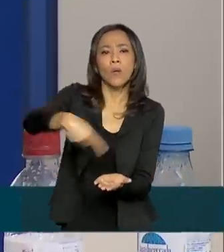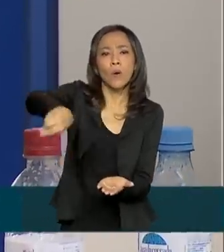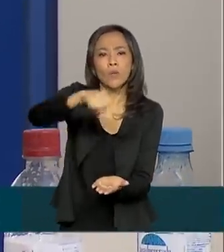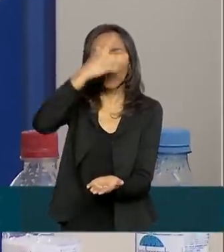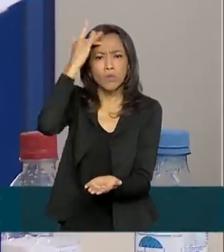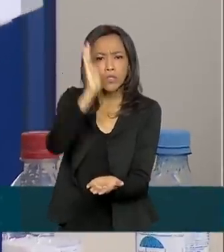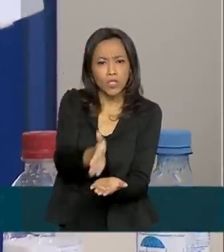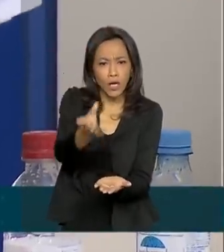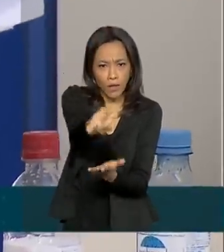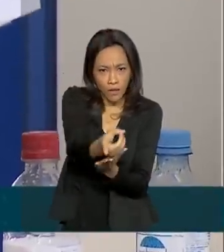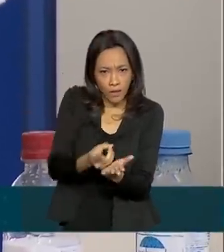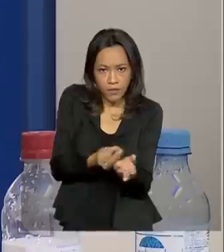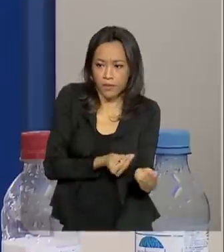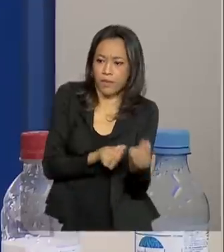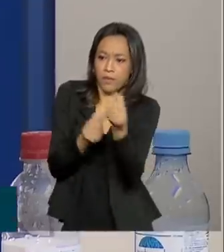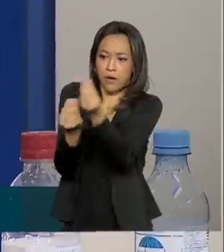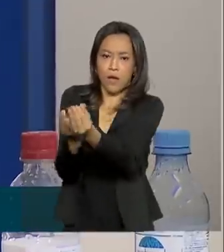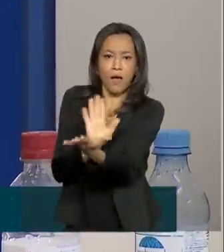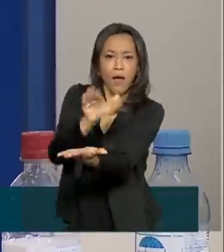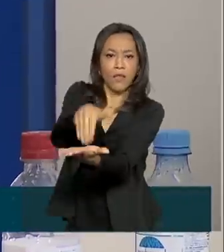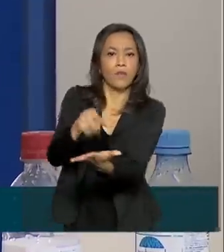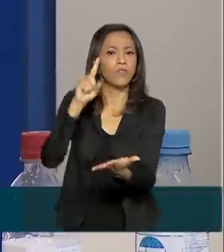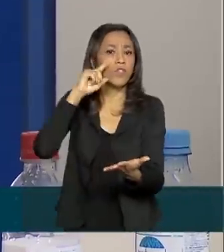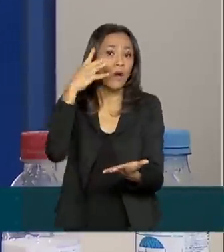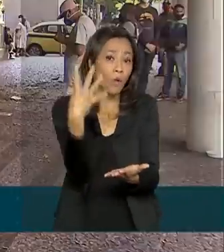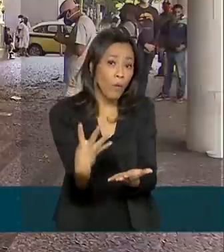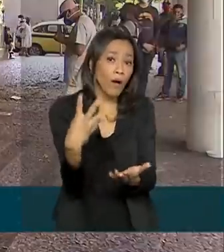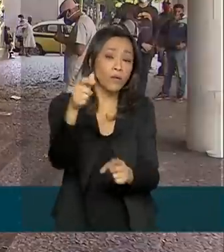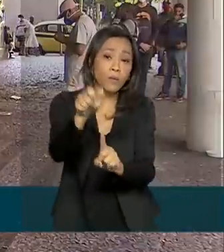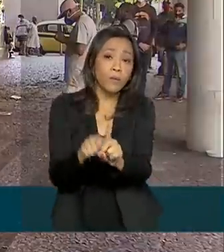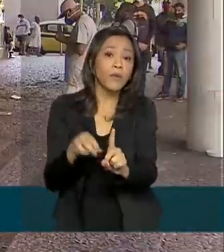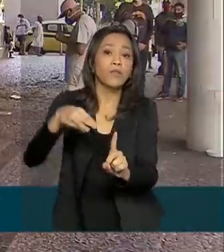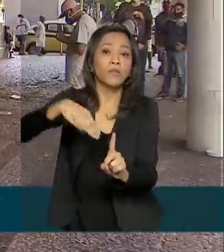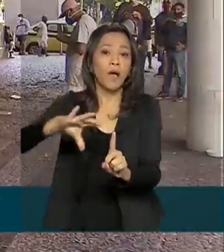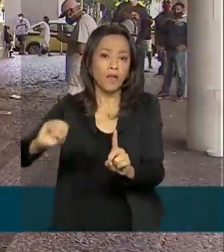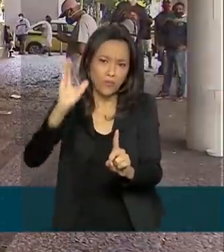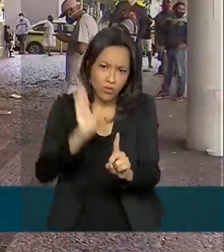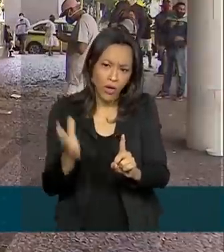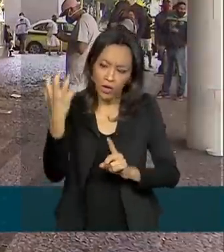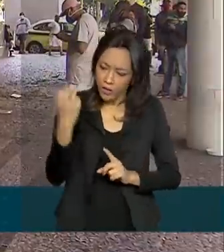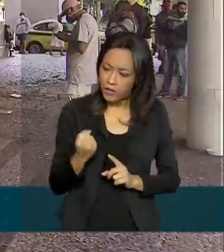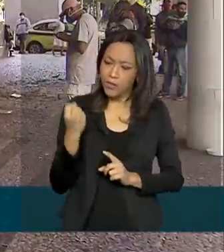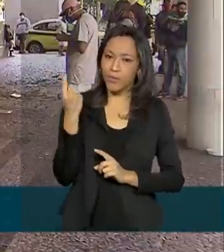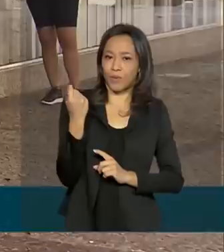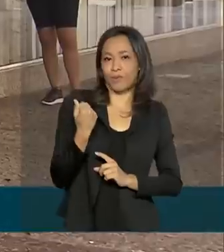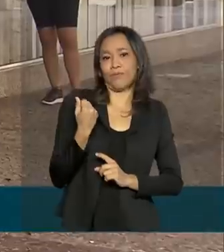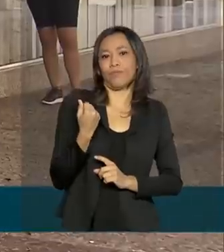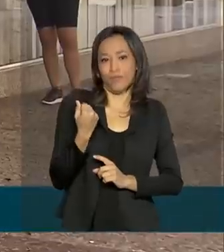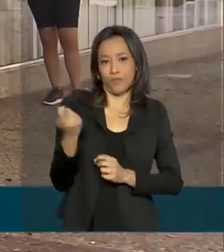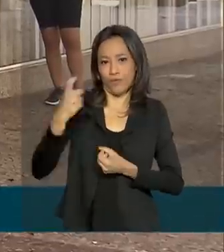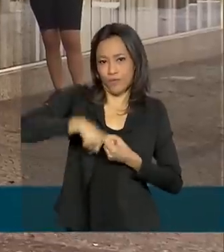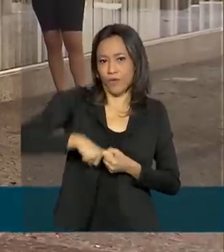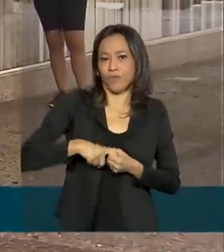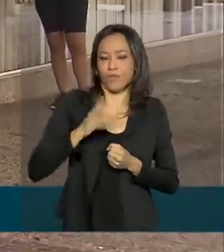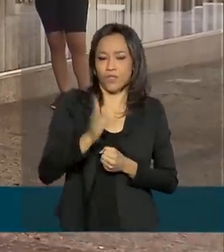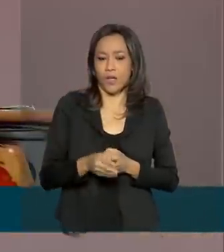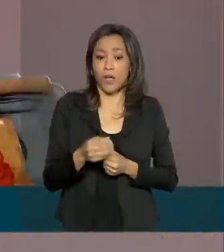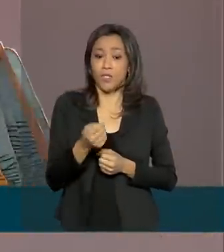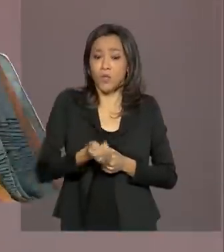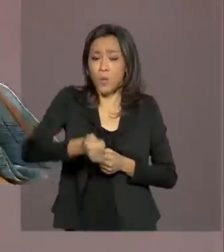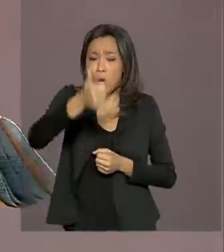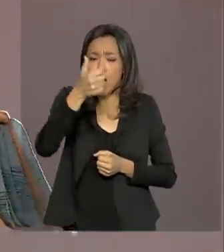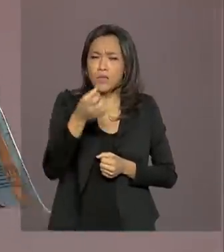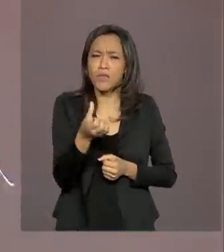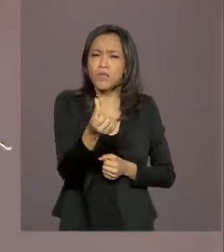declaração até 4 de março receberão a restituição. O crédito bancário de quase 6